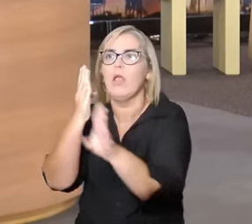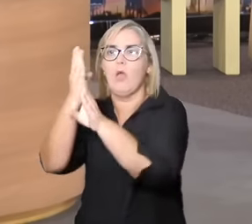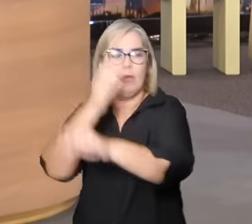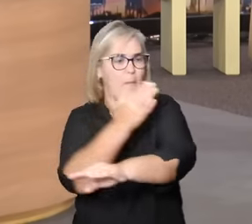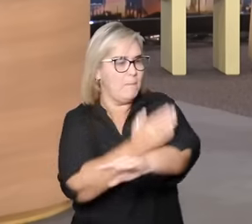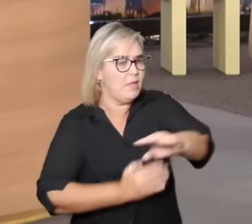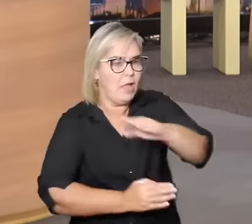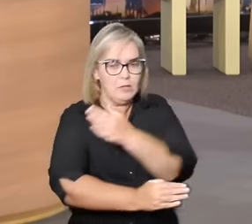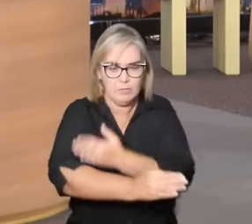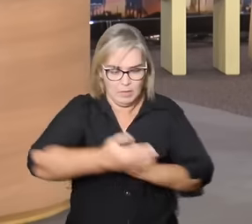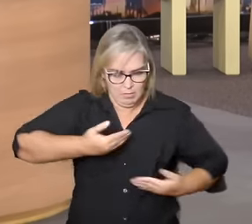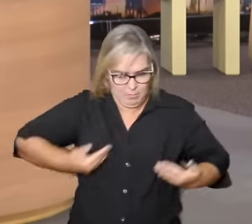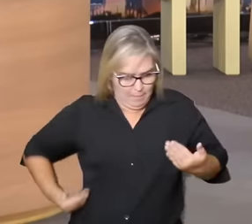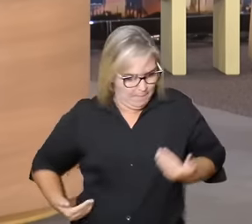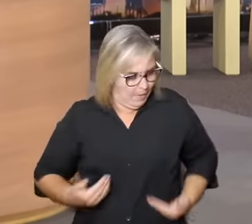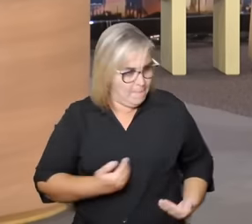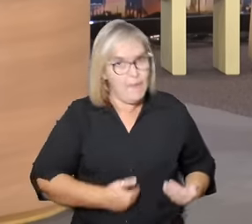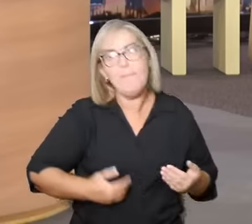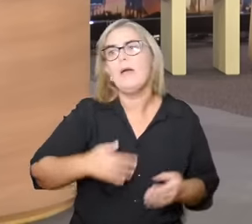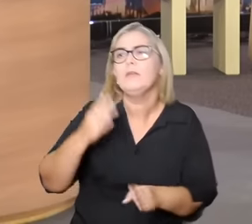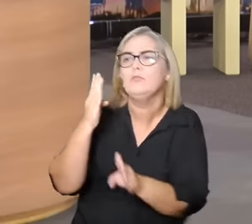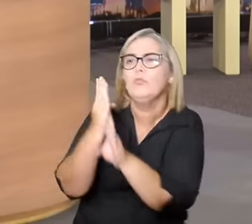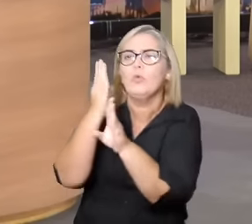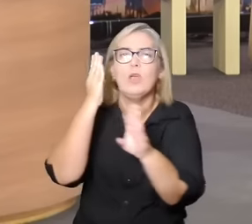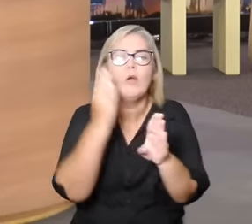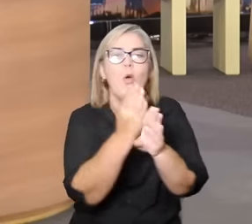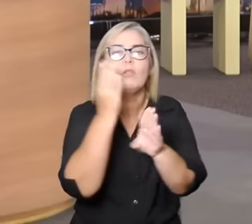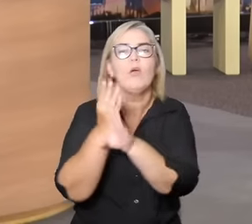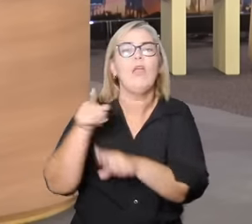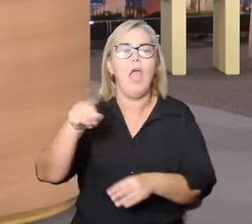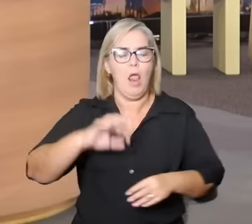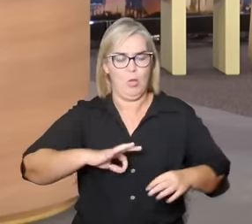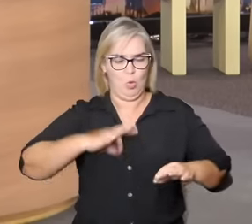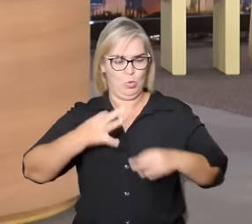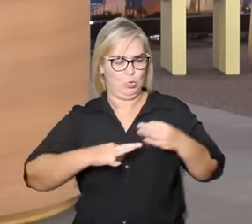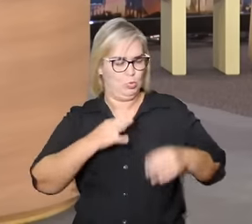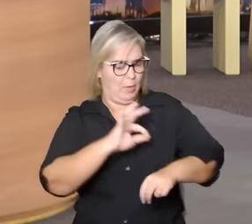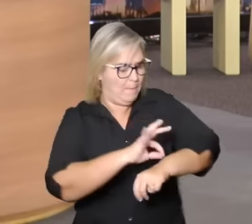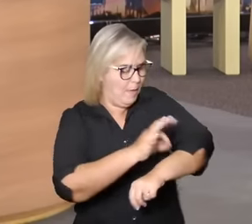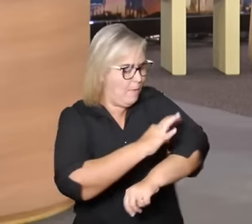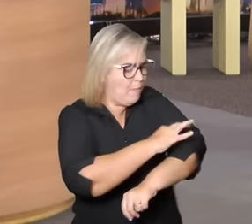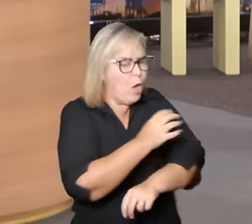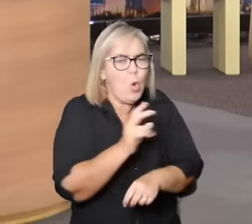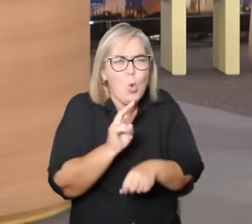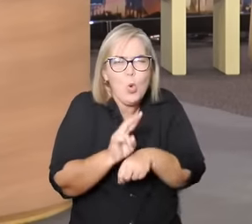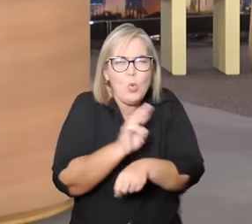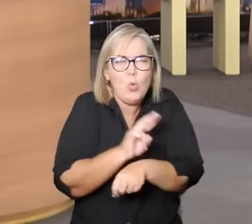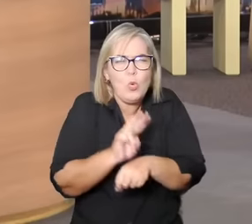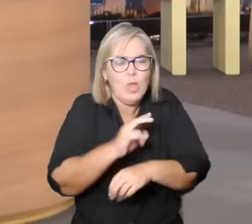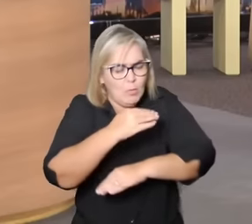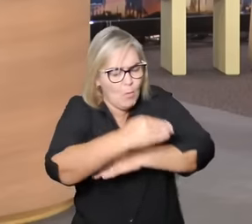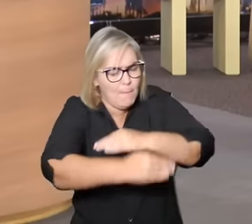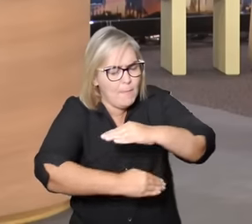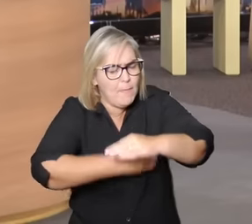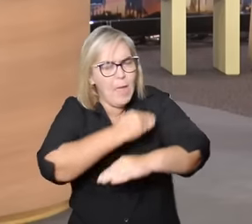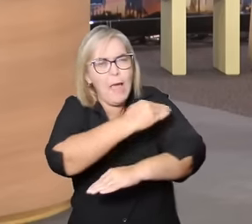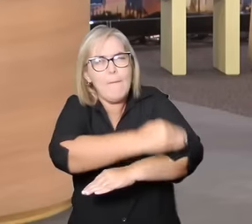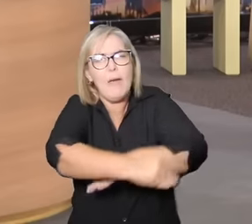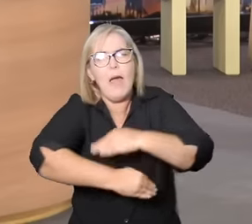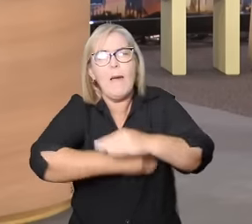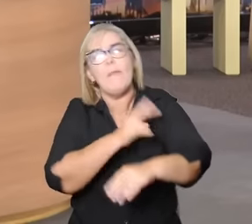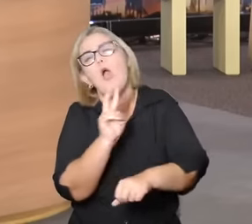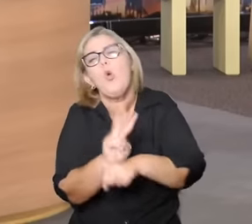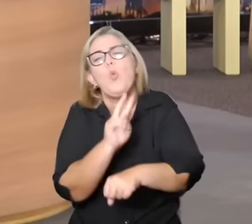reúne cada pedaço, costura com muito cuidado, depois, em faixa, ela tem uma